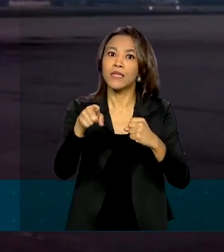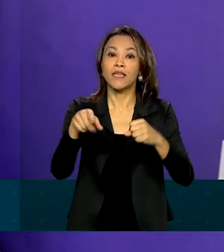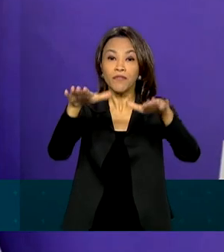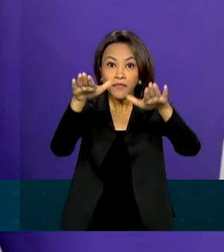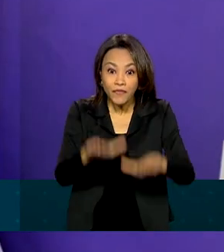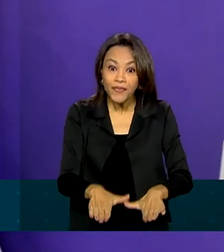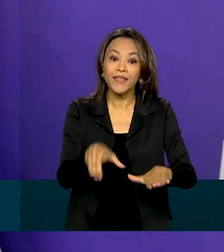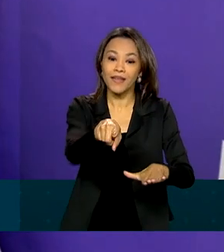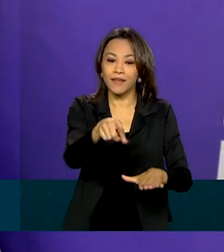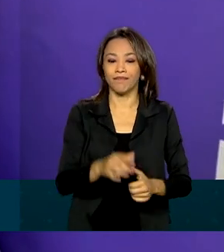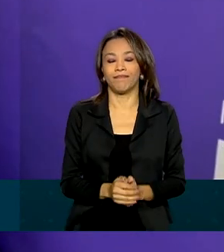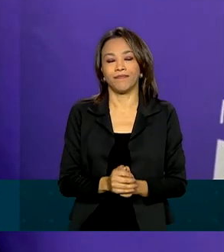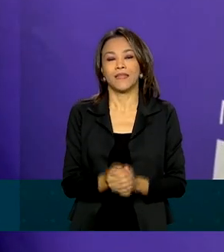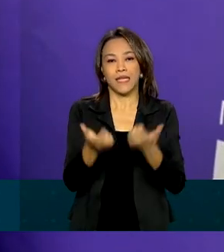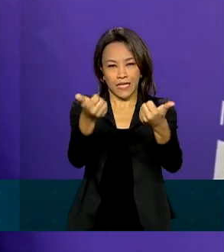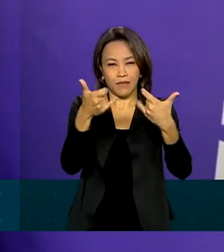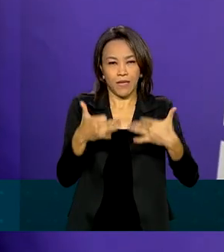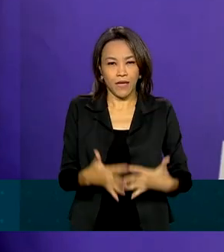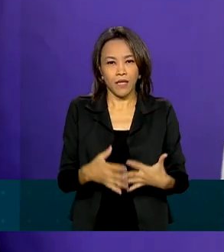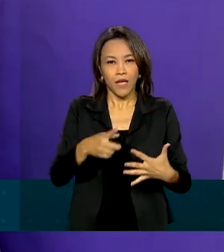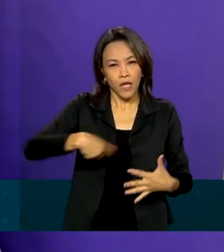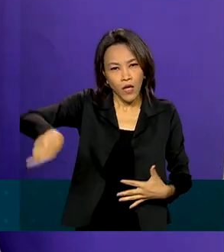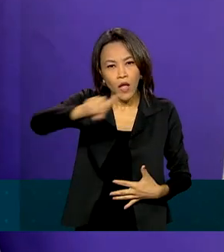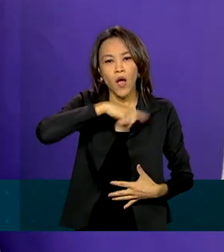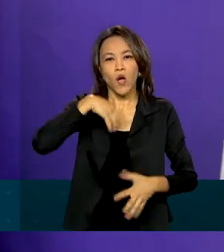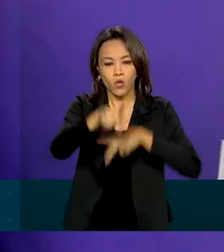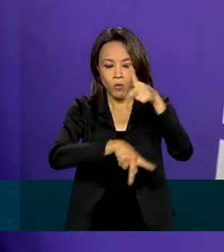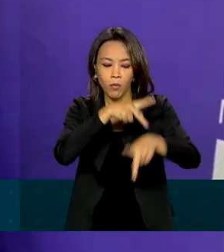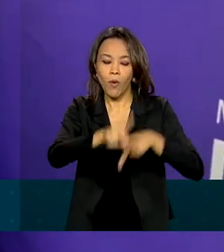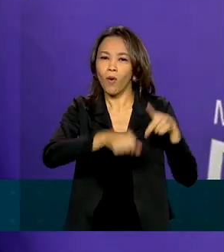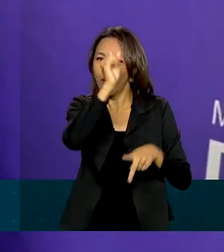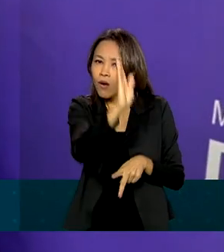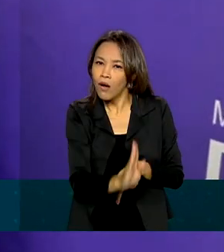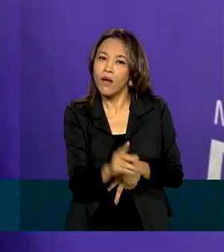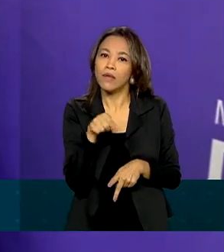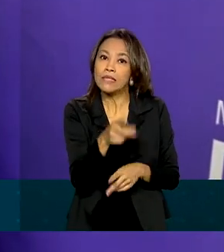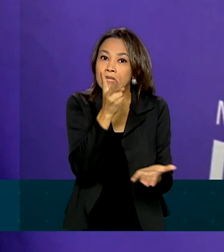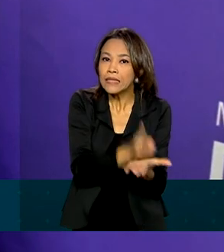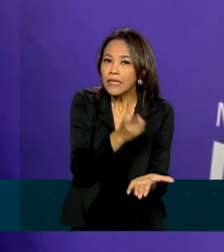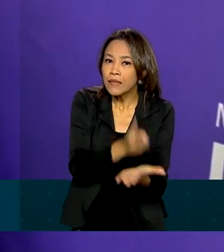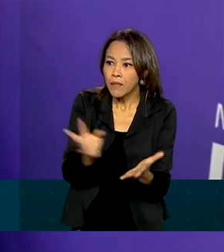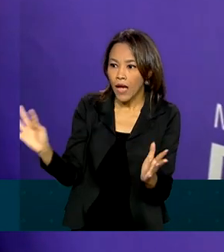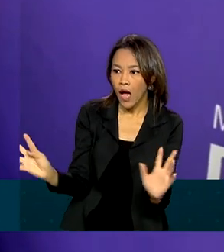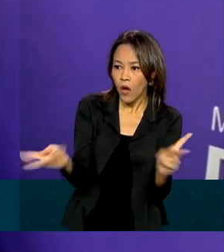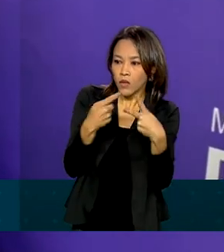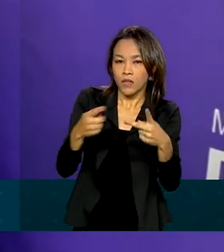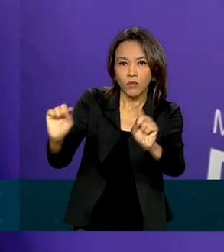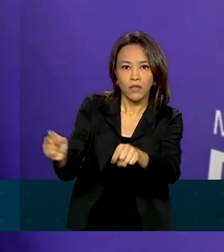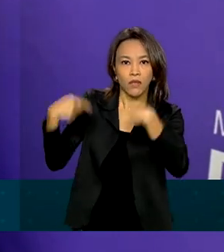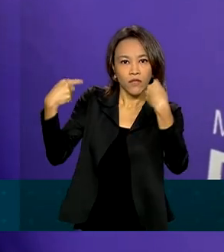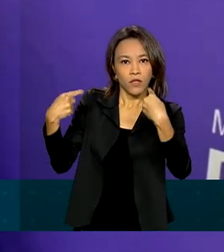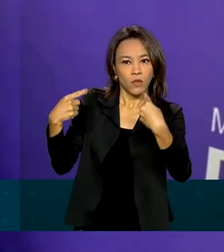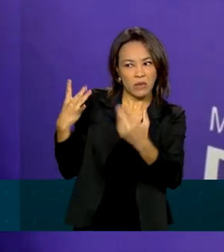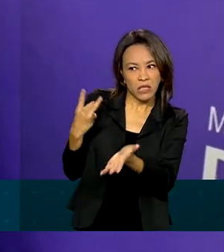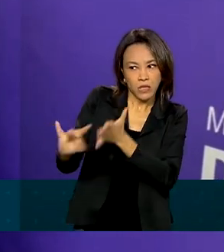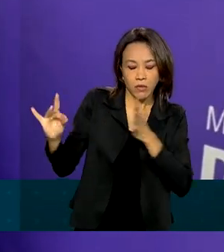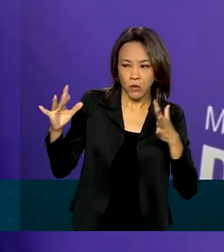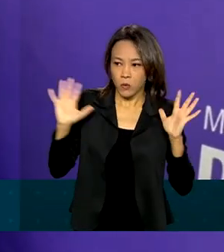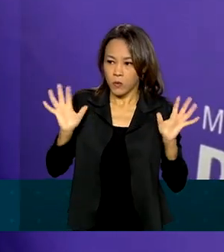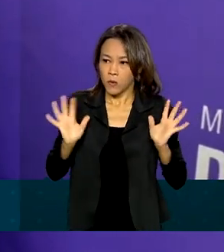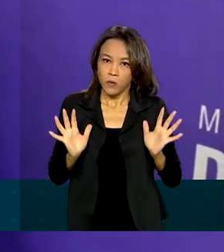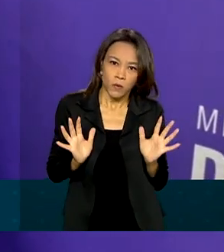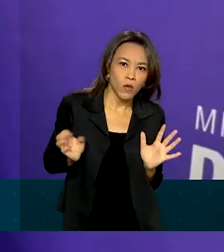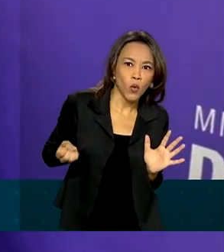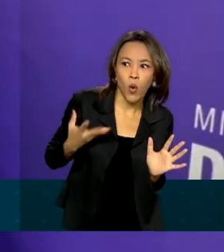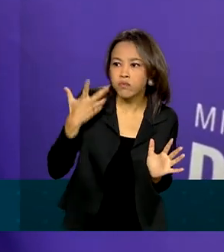-19. É a certeza que a nossa população, a nação, tem de que toda vez que tiver um desafio, um inimigo inesperado,